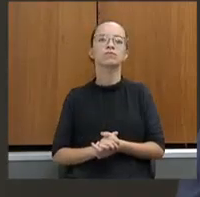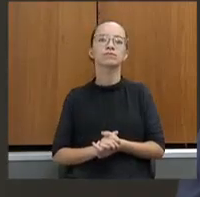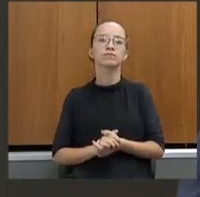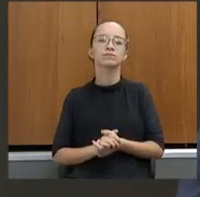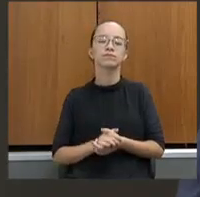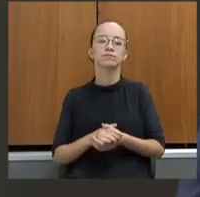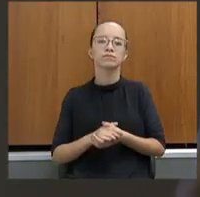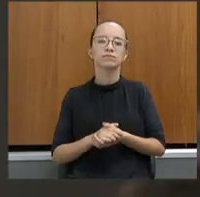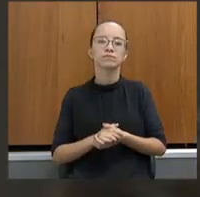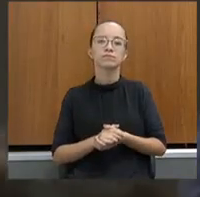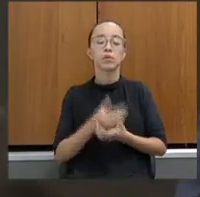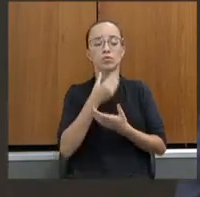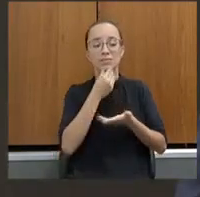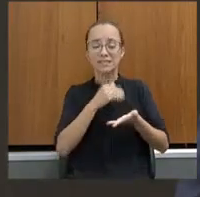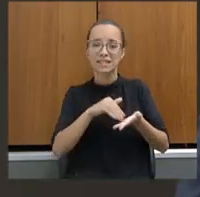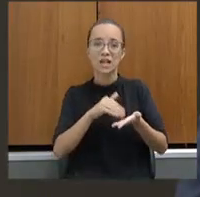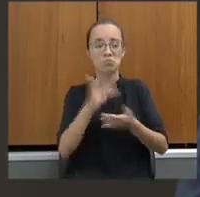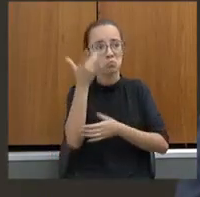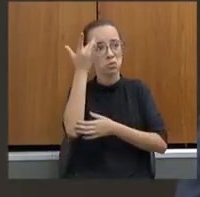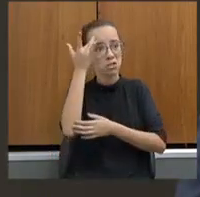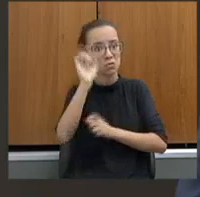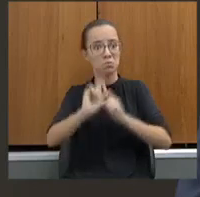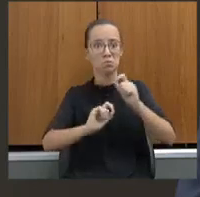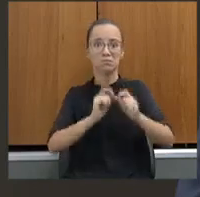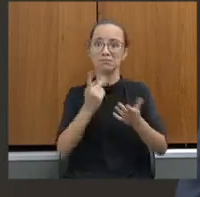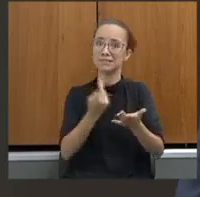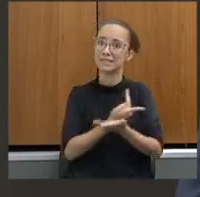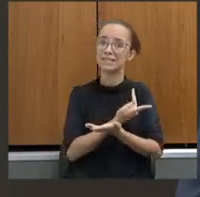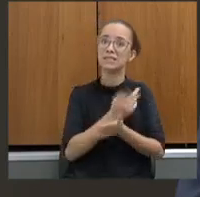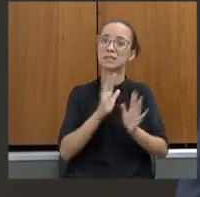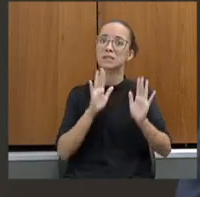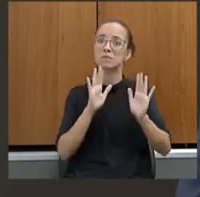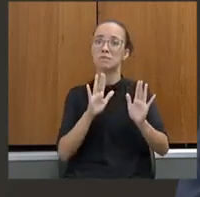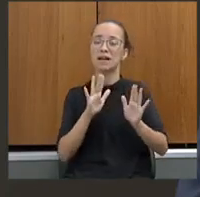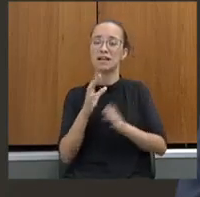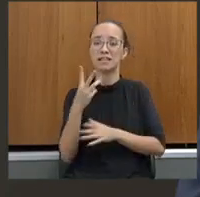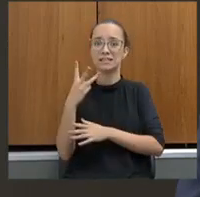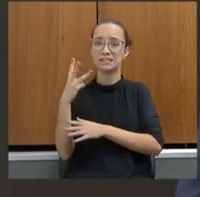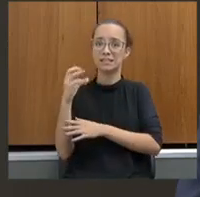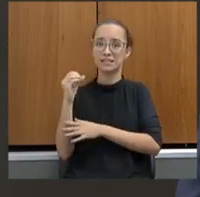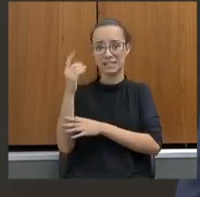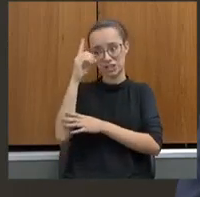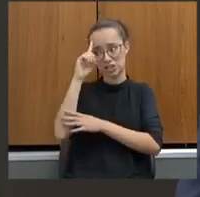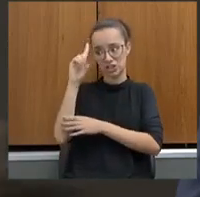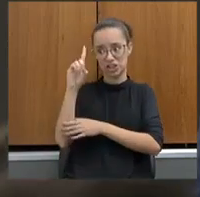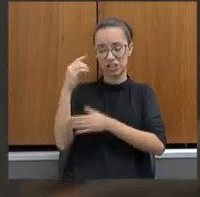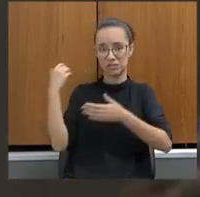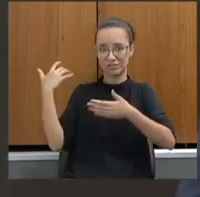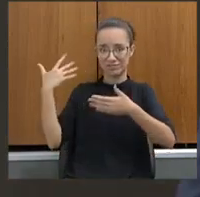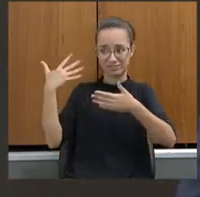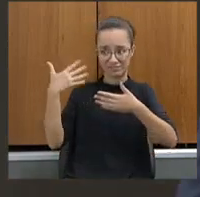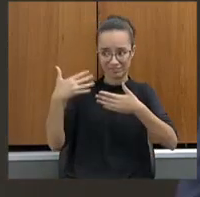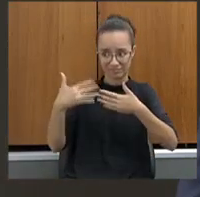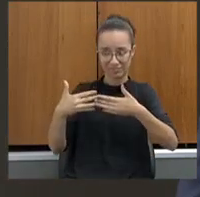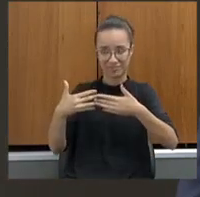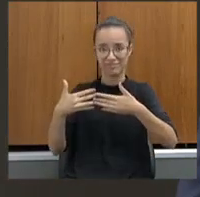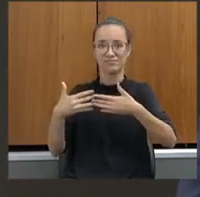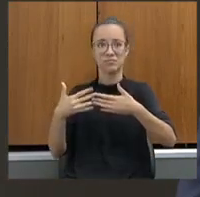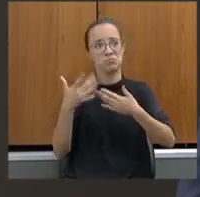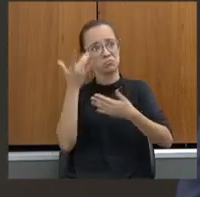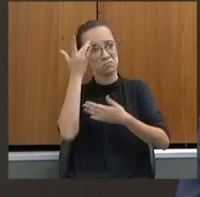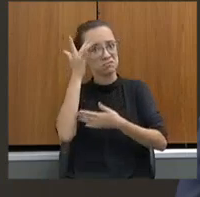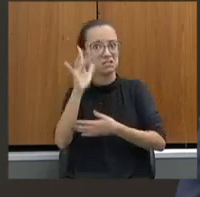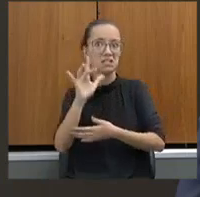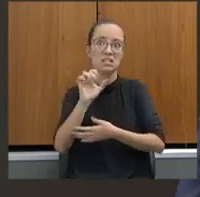Aí, secretário, eu não sei o que está acontecendo, mas de uns 30 dias para cá, eu não sei se tem alguma coisa a ver com